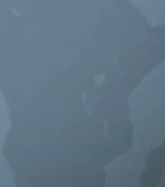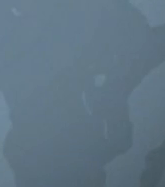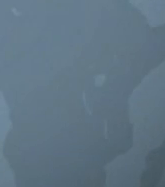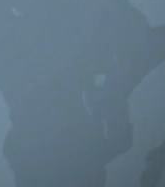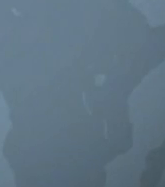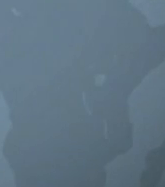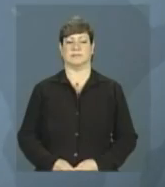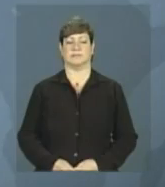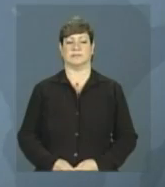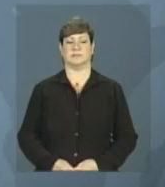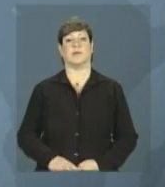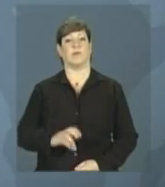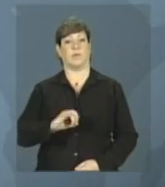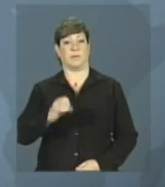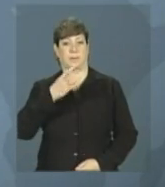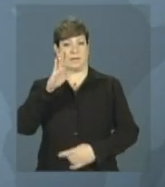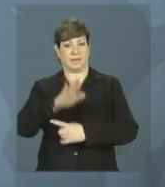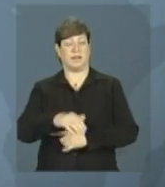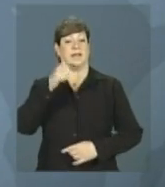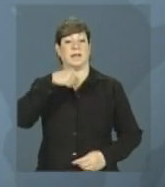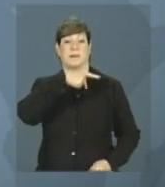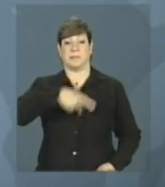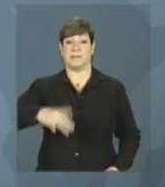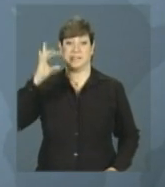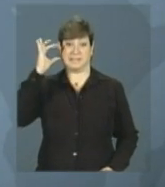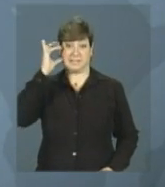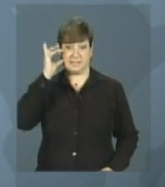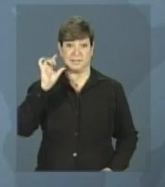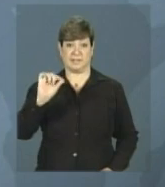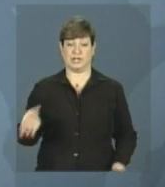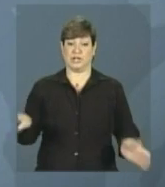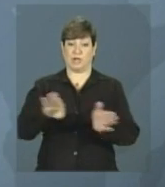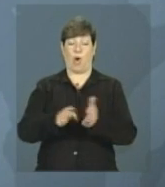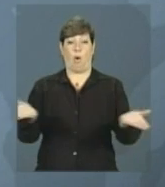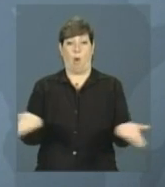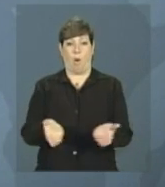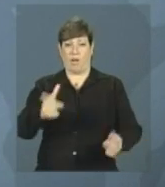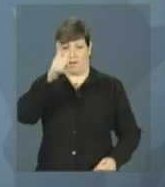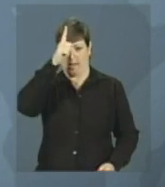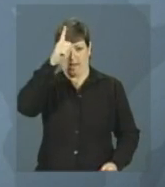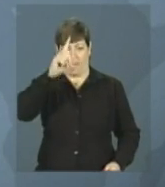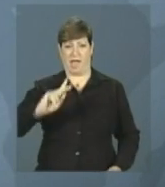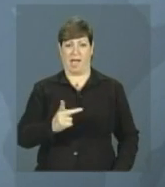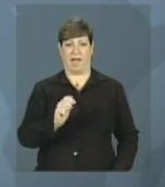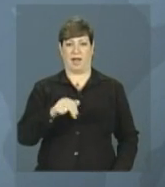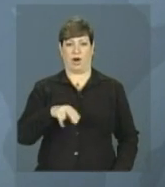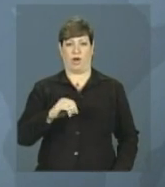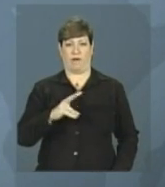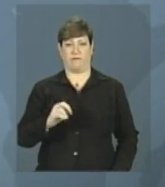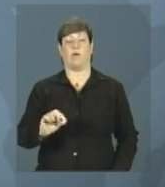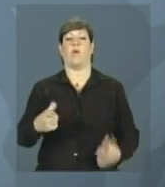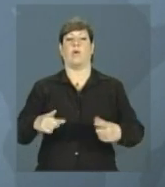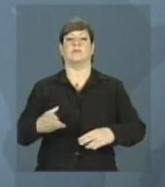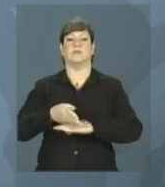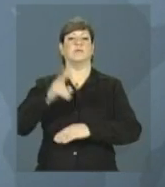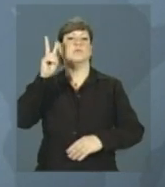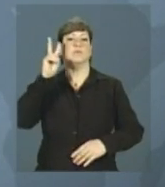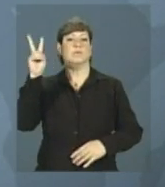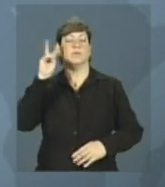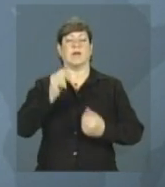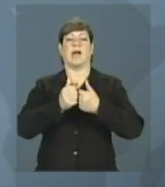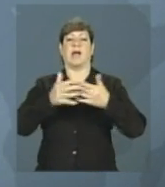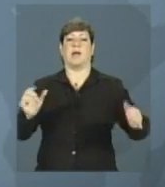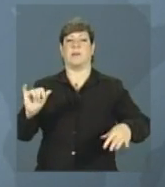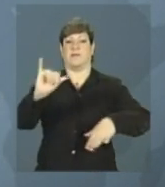Olá, boa tarde. A presidenta Dilma Rousseff chega hoje em Hanover, na Alemanha, onde participa na segunda-feira da abertura da